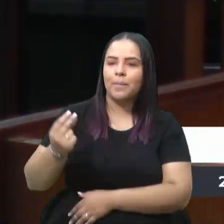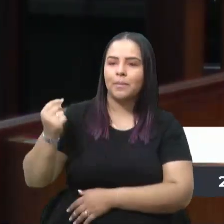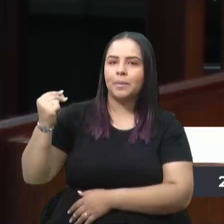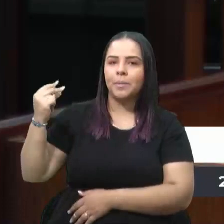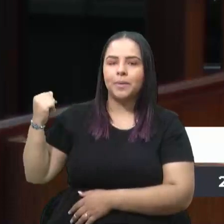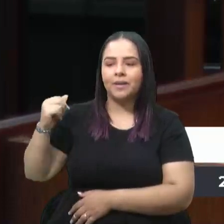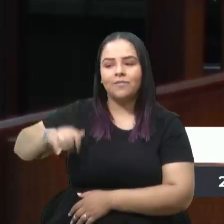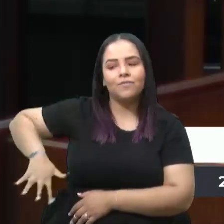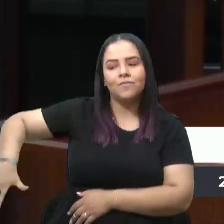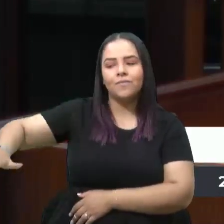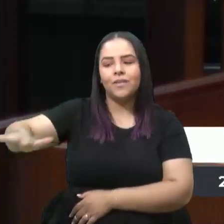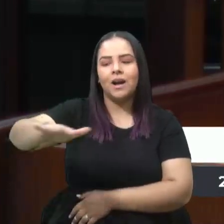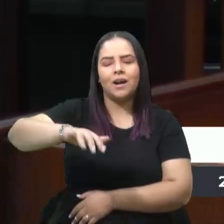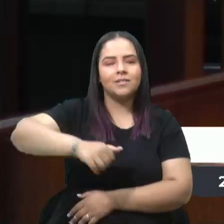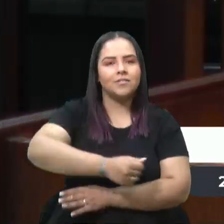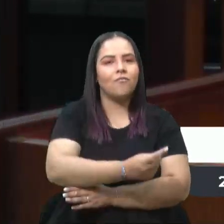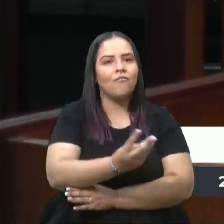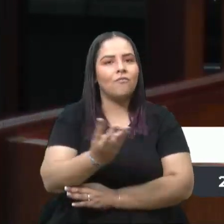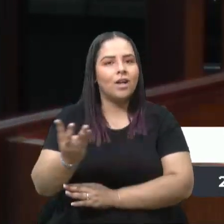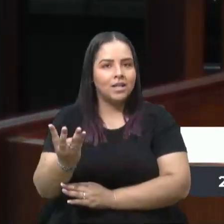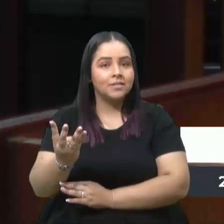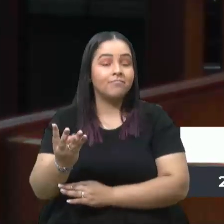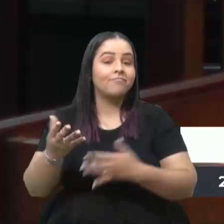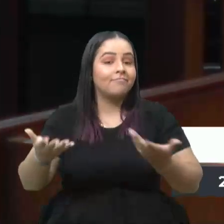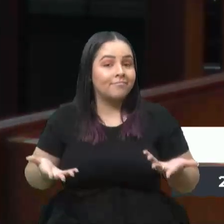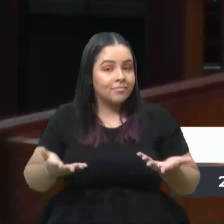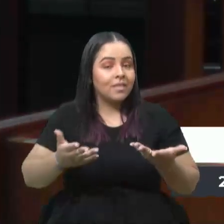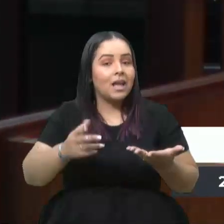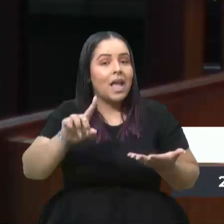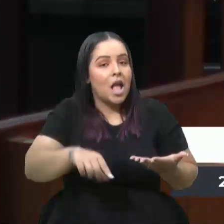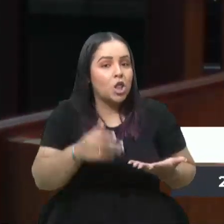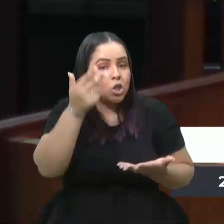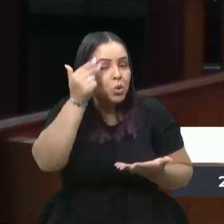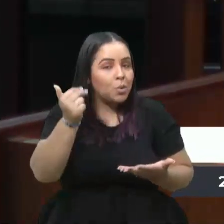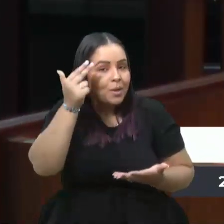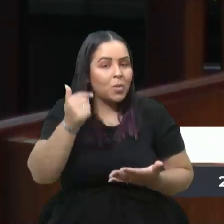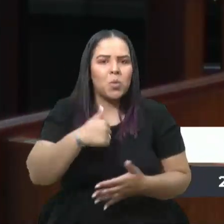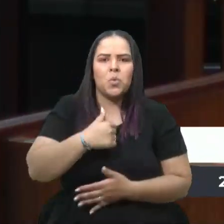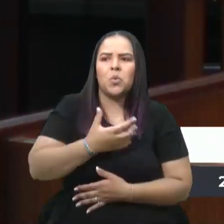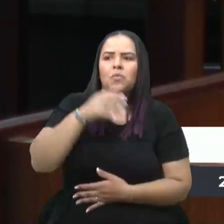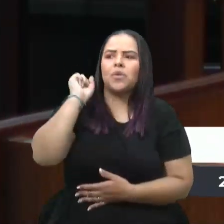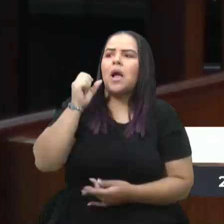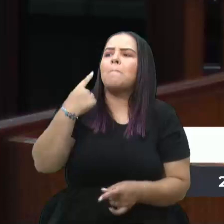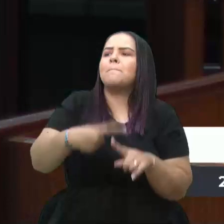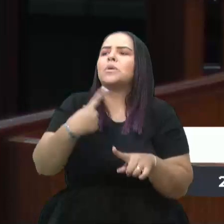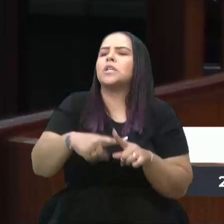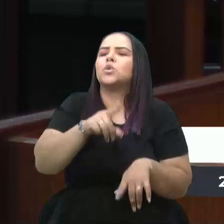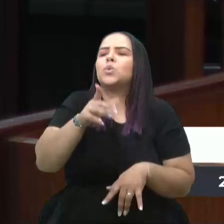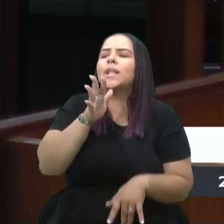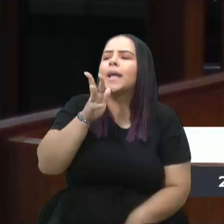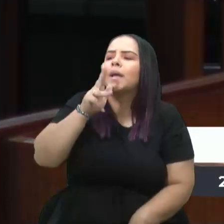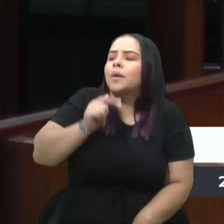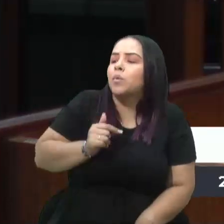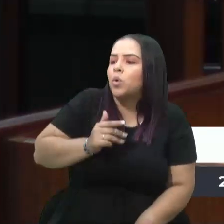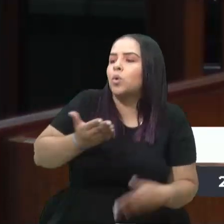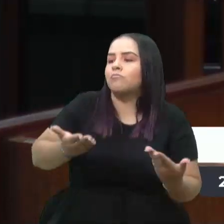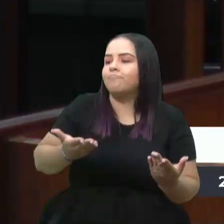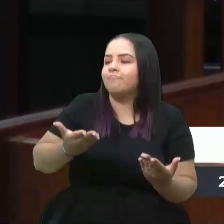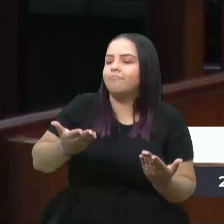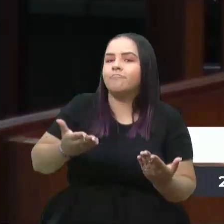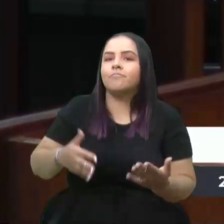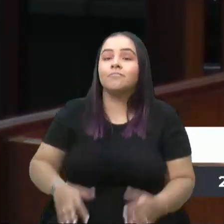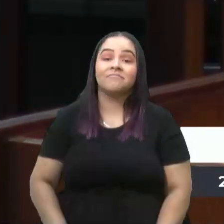espaços. Aliás, é muito comum eu ouvir assim, mas por que você demoraste tanto a concorrer?